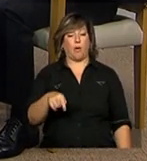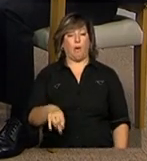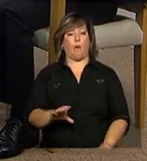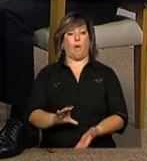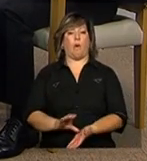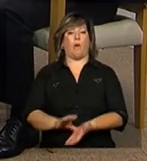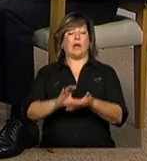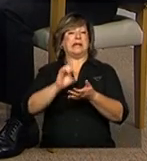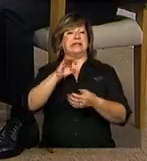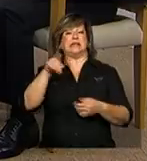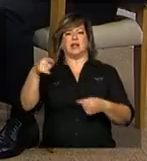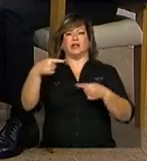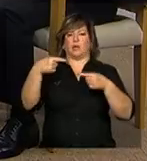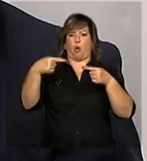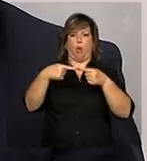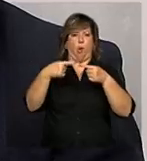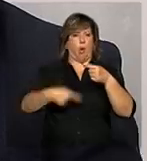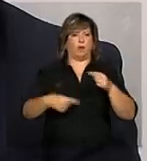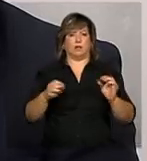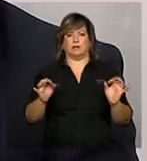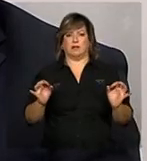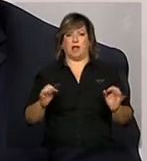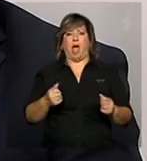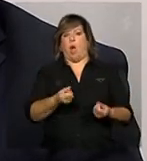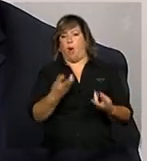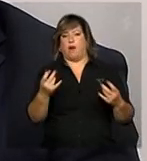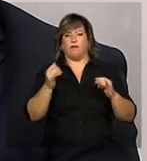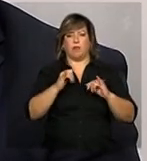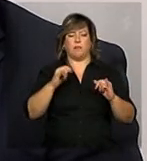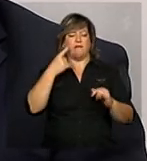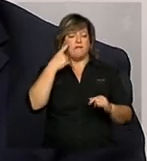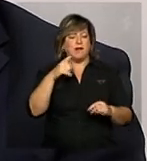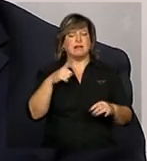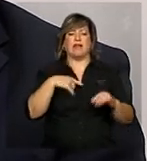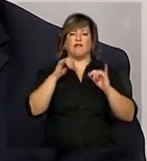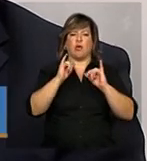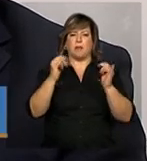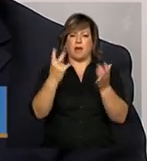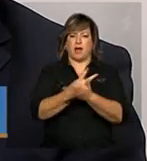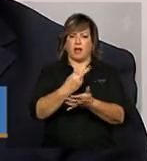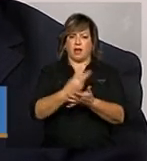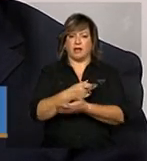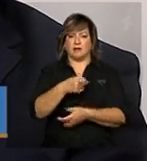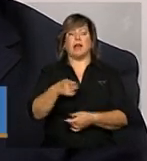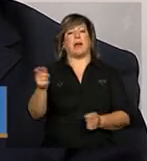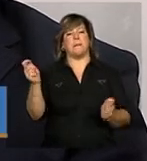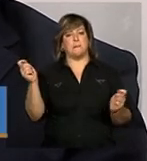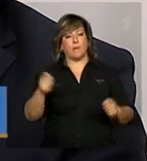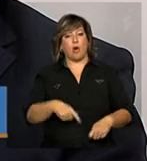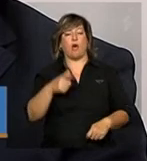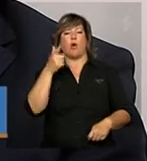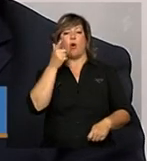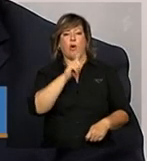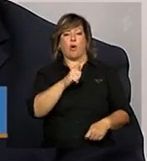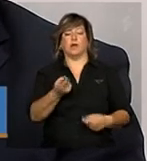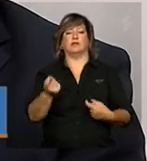discordar de alguma informação ou verificar que tem alguma informação incorreta no demonstrativo, ele consegue devolver o demonstrativo pro